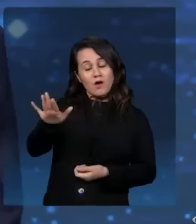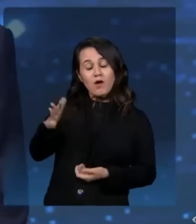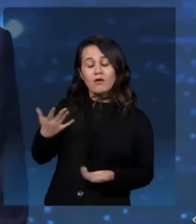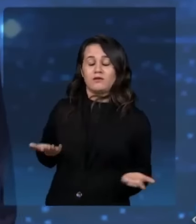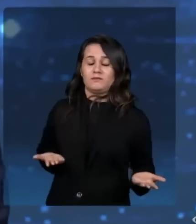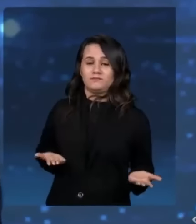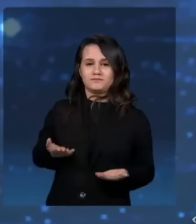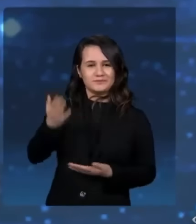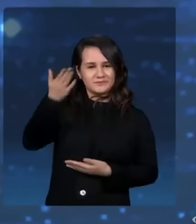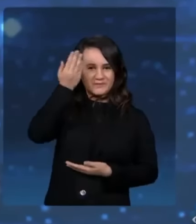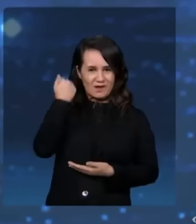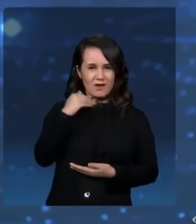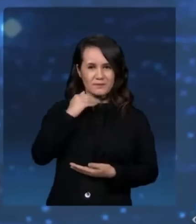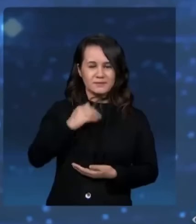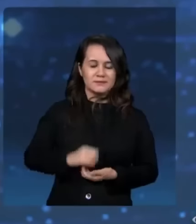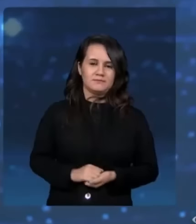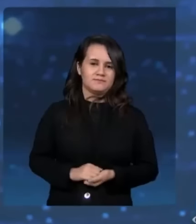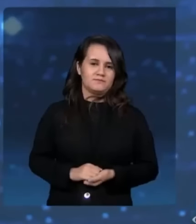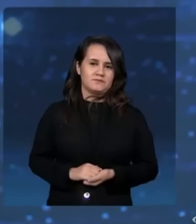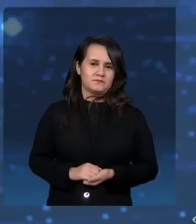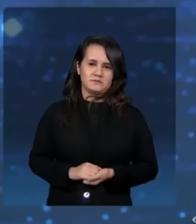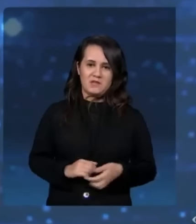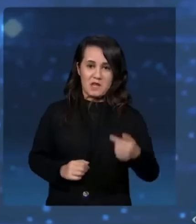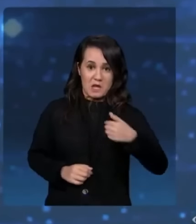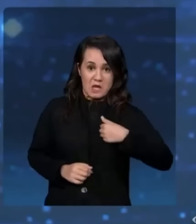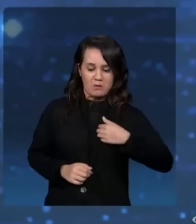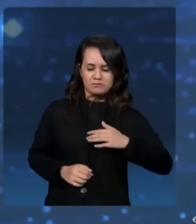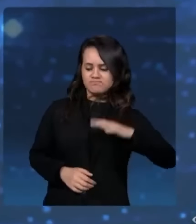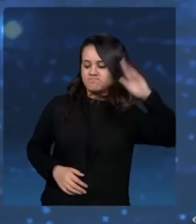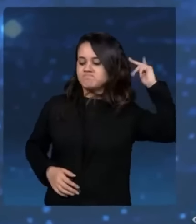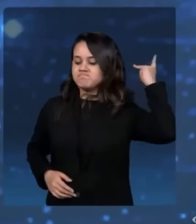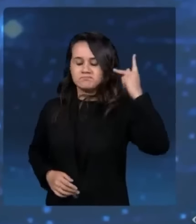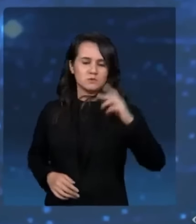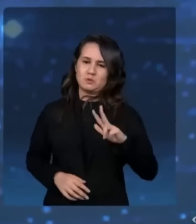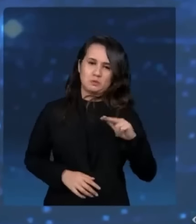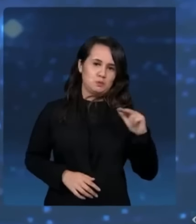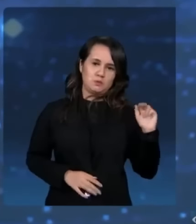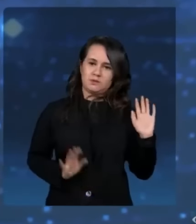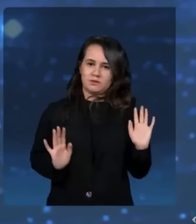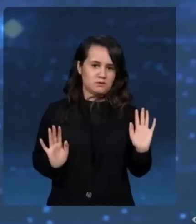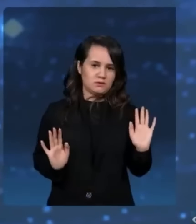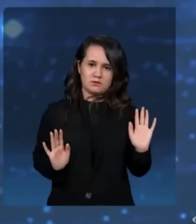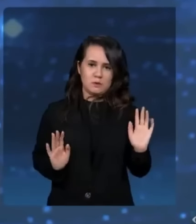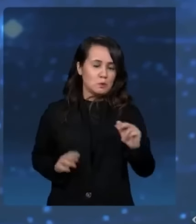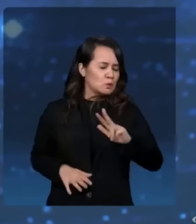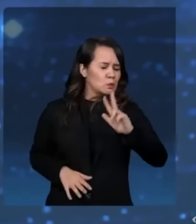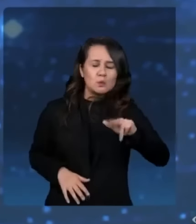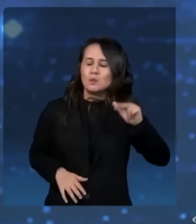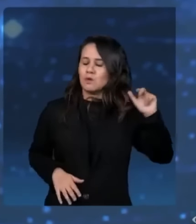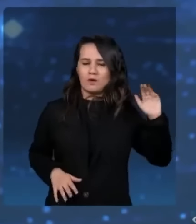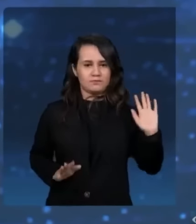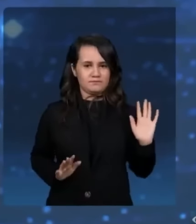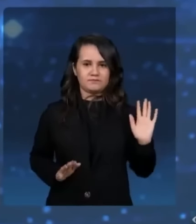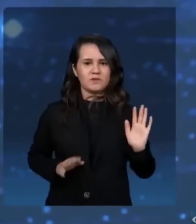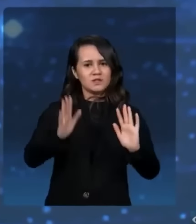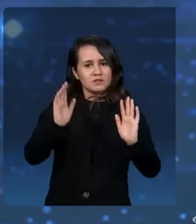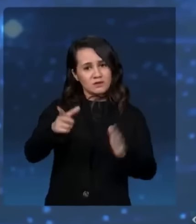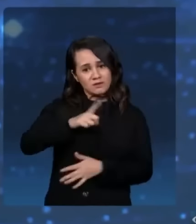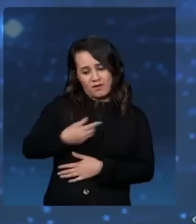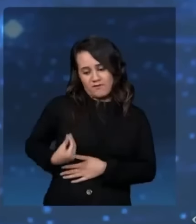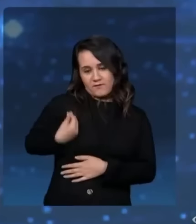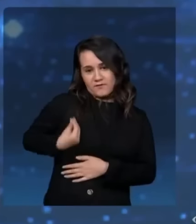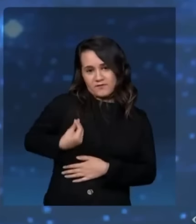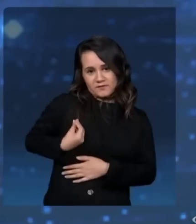Olha, Tabata, eu nunca levantei um dedo para a minha mulher. Nunca levantei um dedo para a minha mulher. Inclusive está aqui.